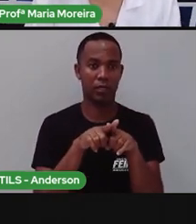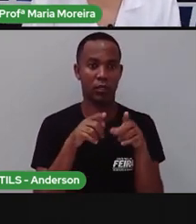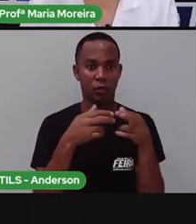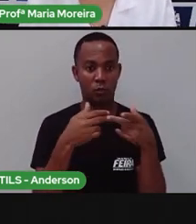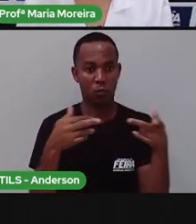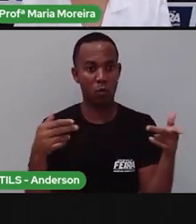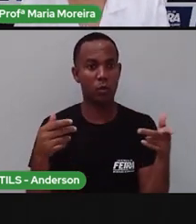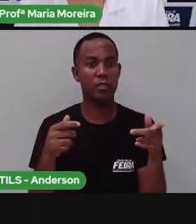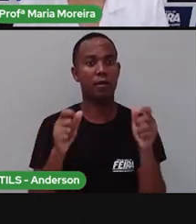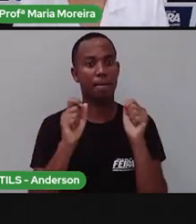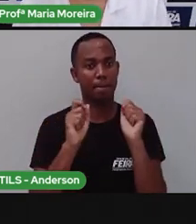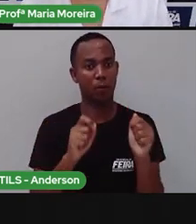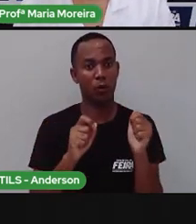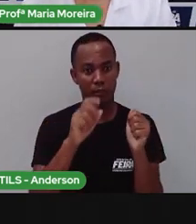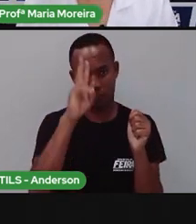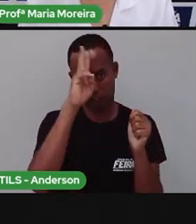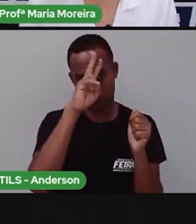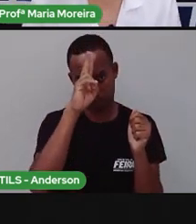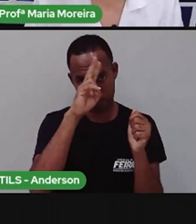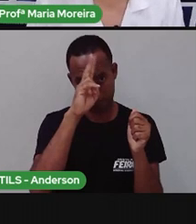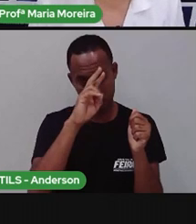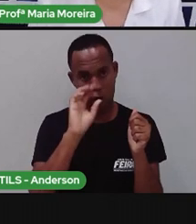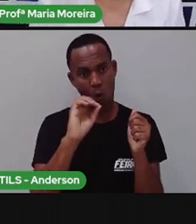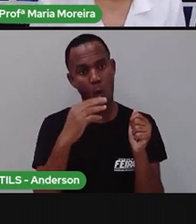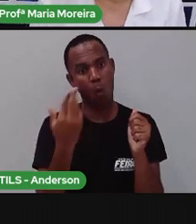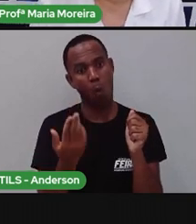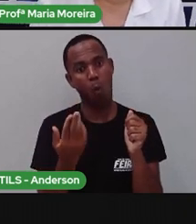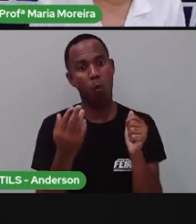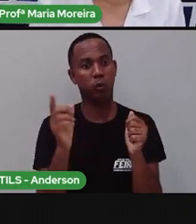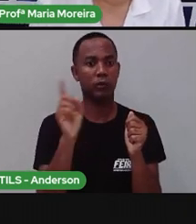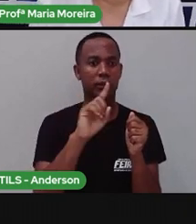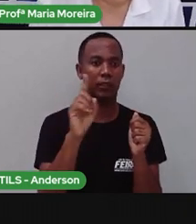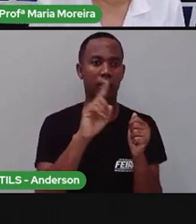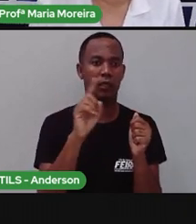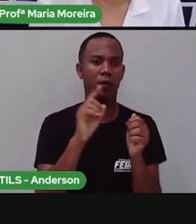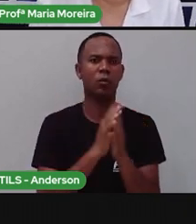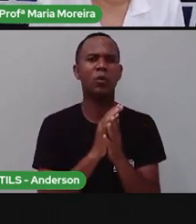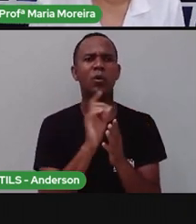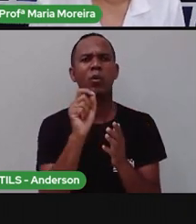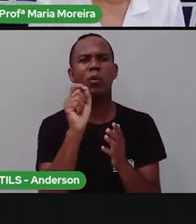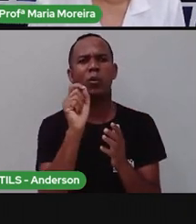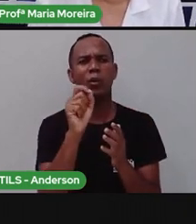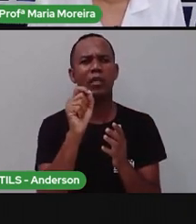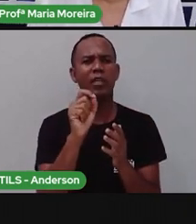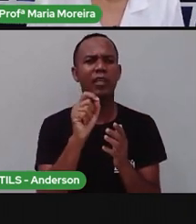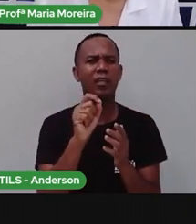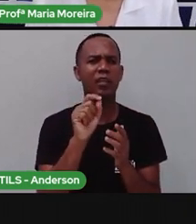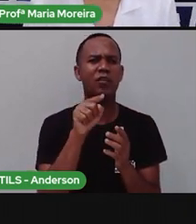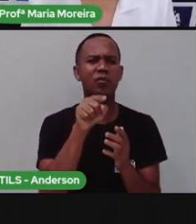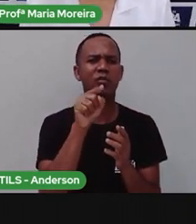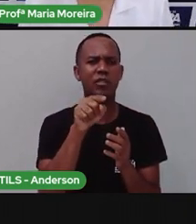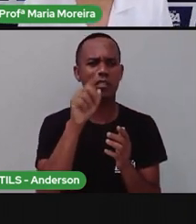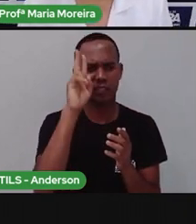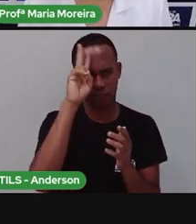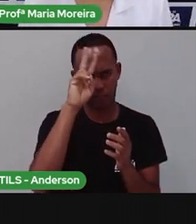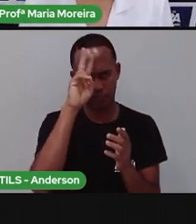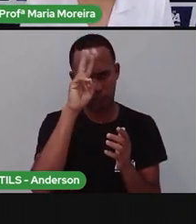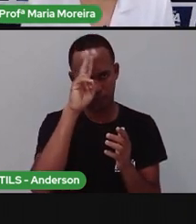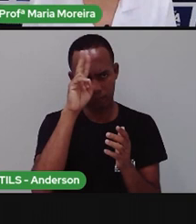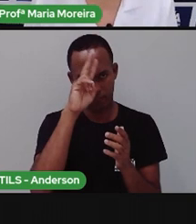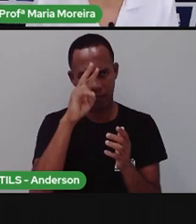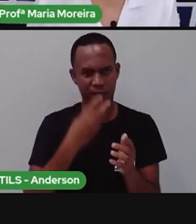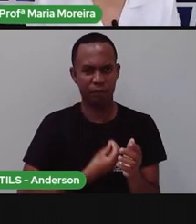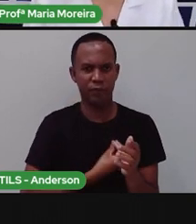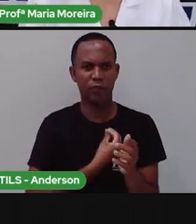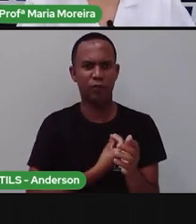pode se lembrar ou não. O que você se lembra dessas histórias que contaram para você? Você lembra de algum momento que